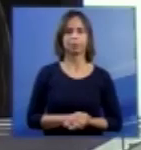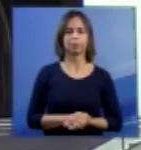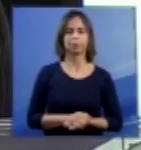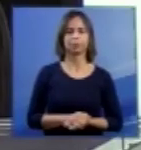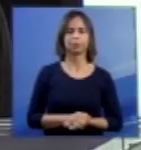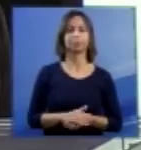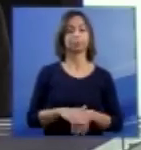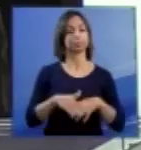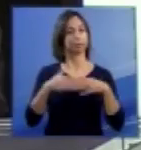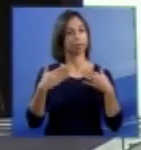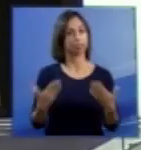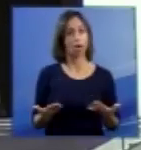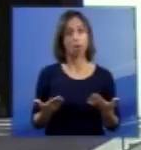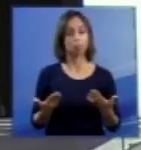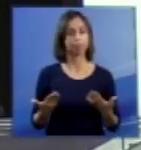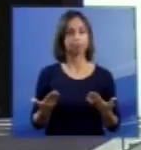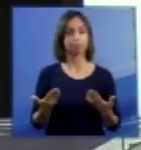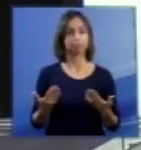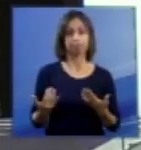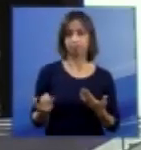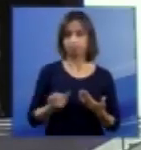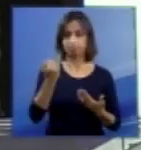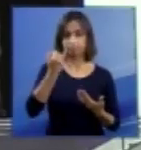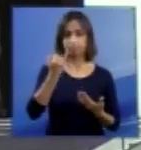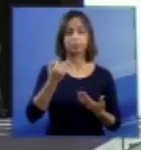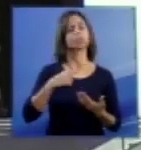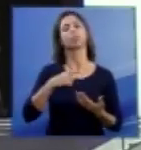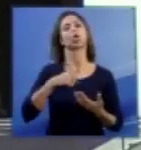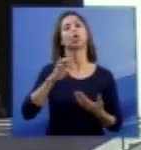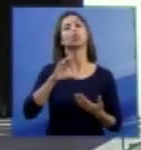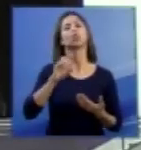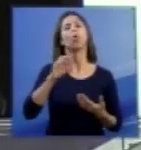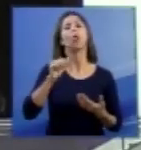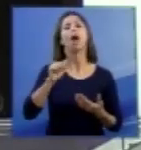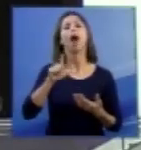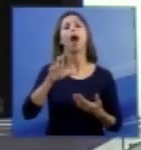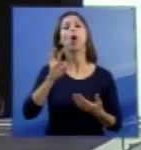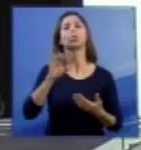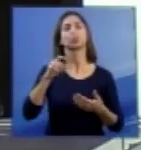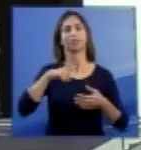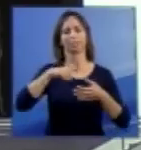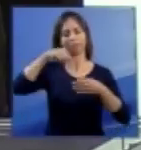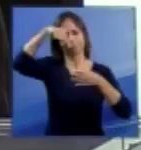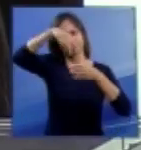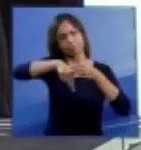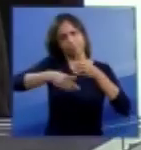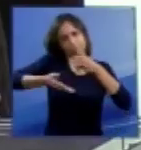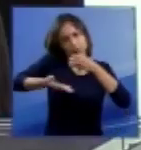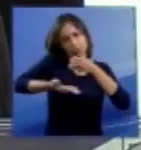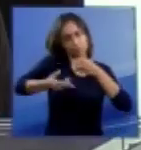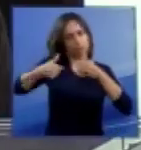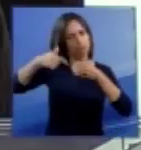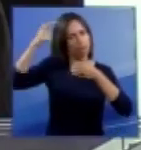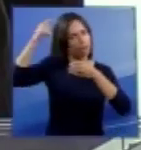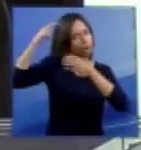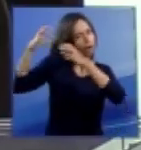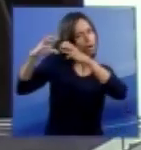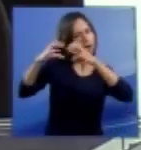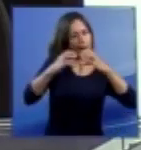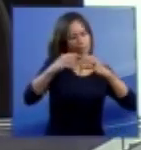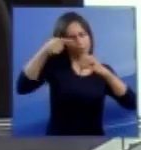Então, em suma, nesse tronco cerebral alto, nesse tronco encefálico alto, que contempla, que todo feto encefálico tem,